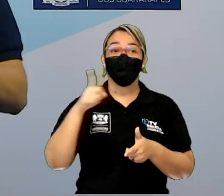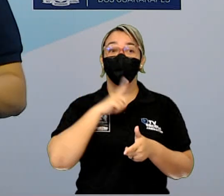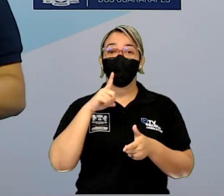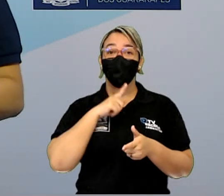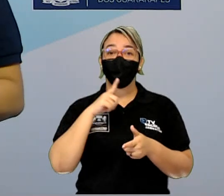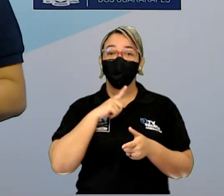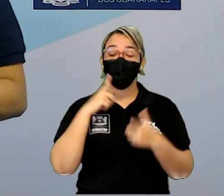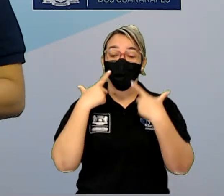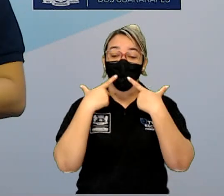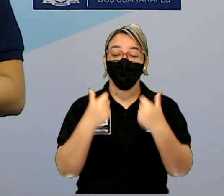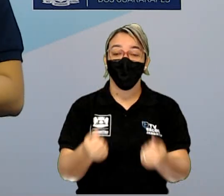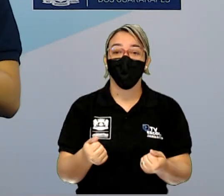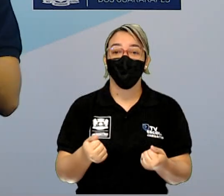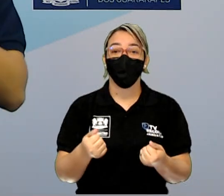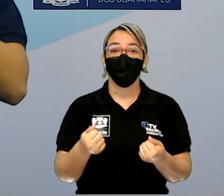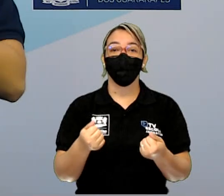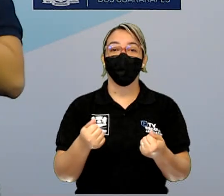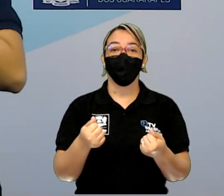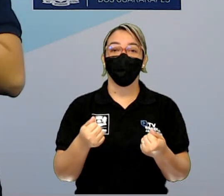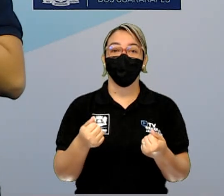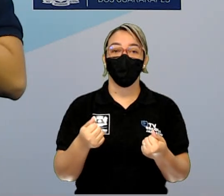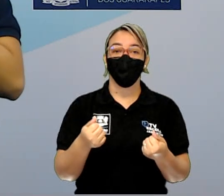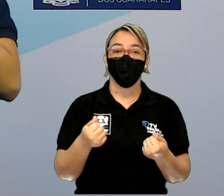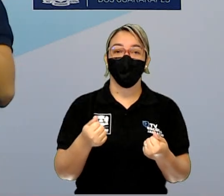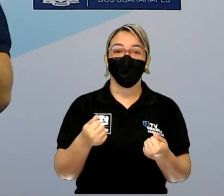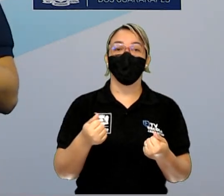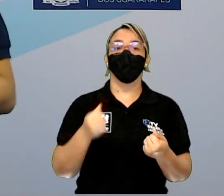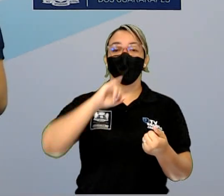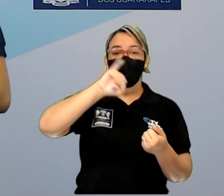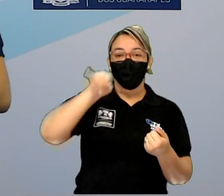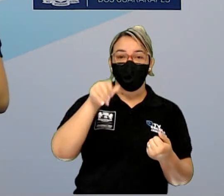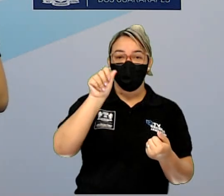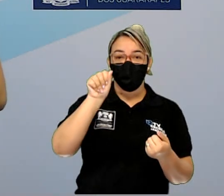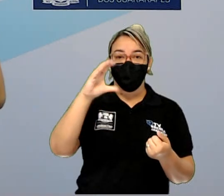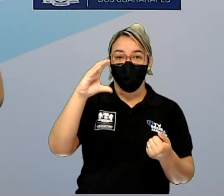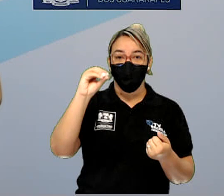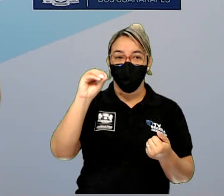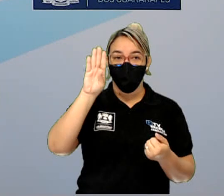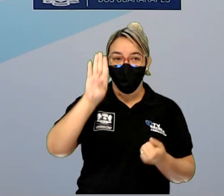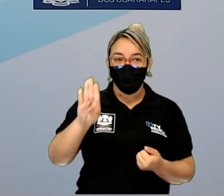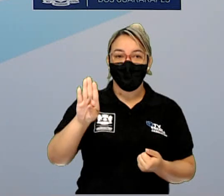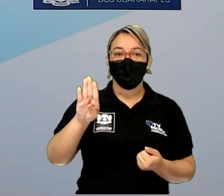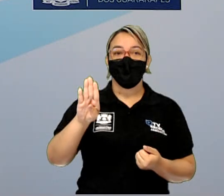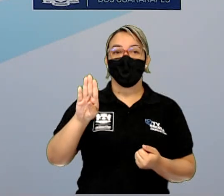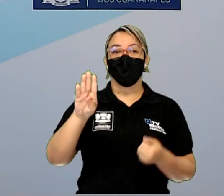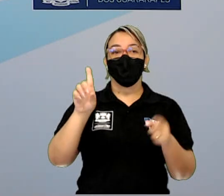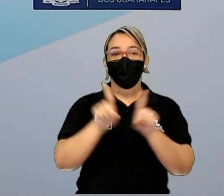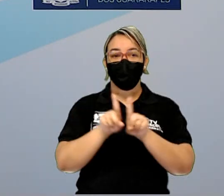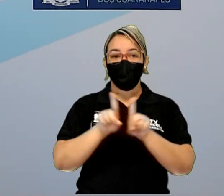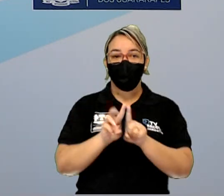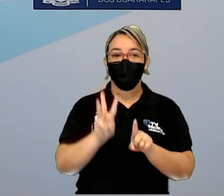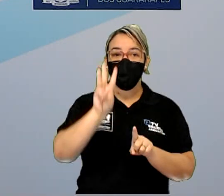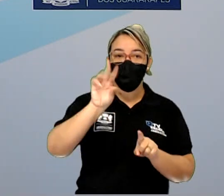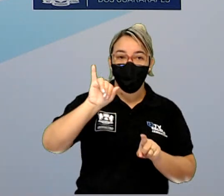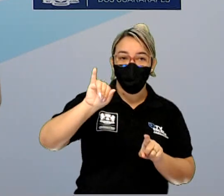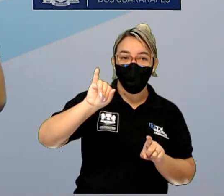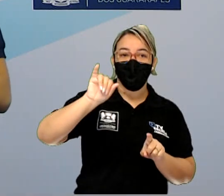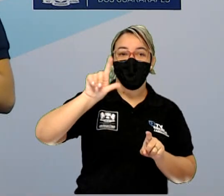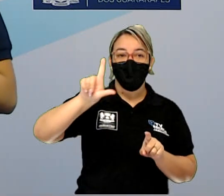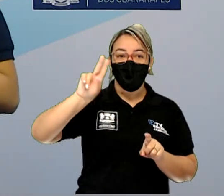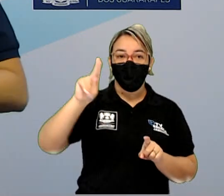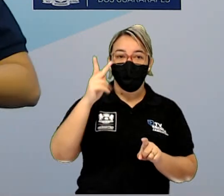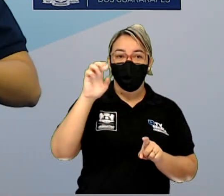linguistas Jacob Grimm e William Grimm. Eles são irmãos, né, e eles